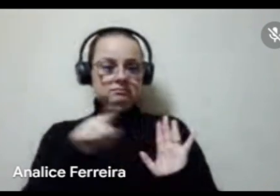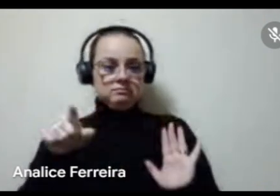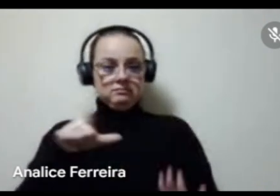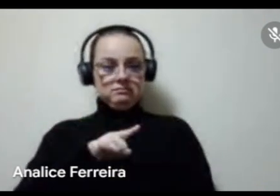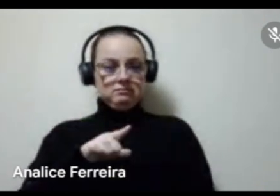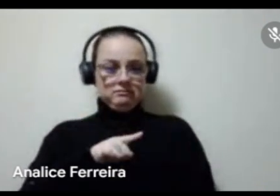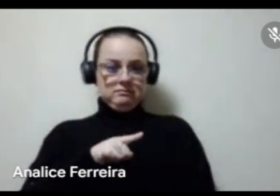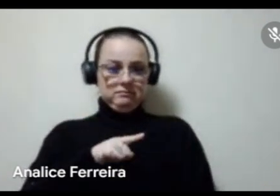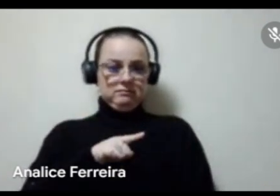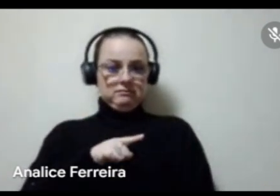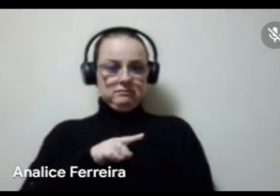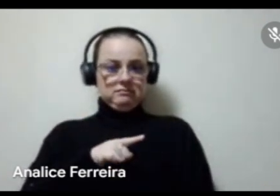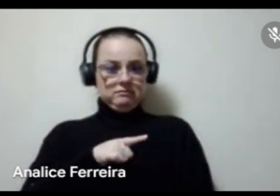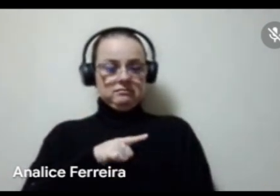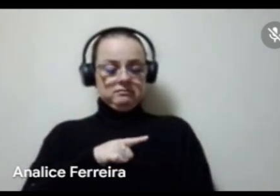mais que, que,